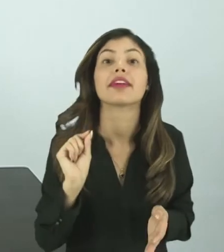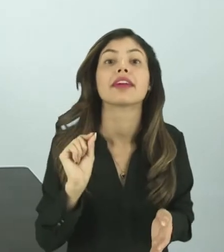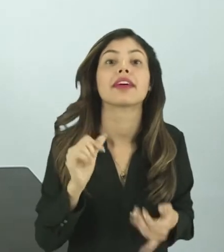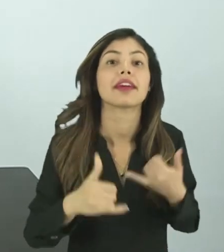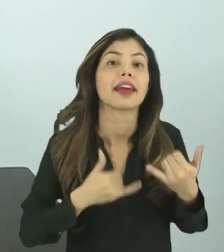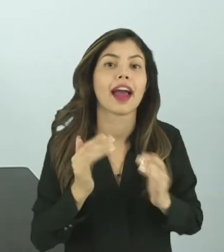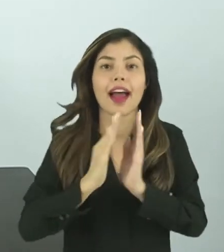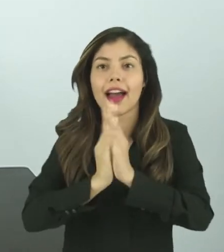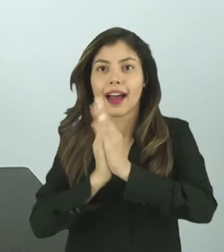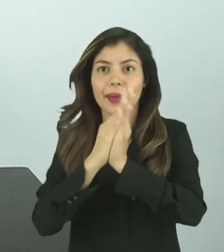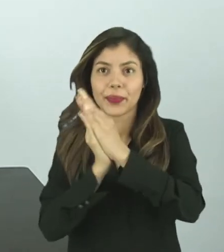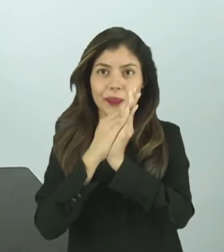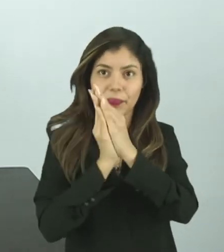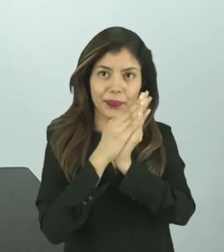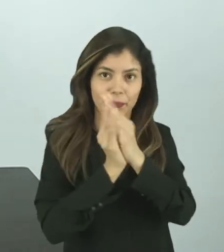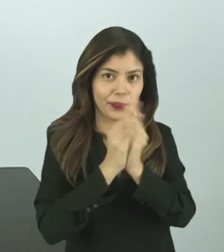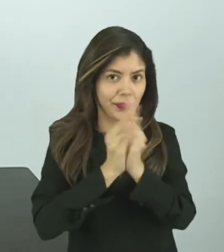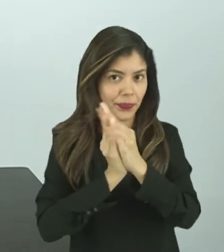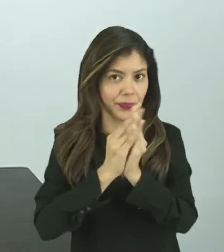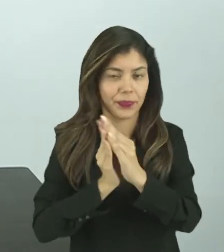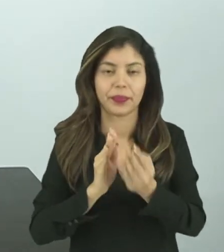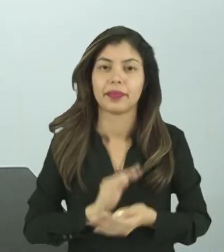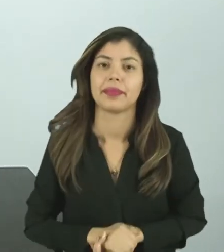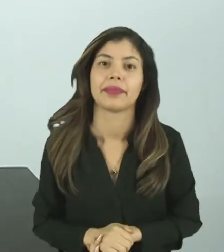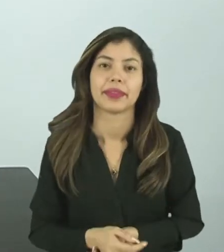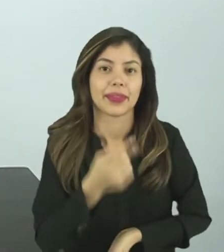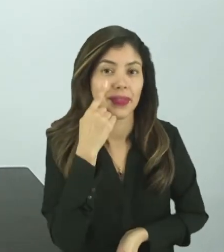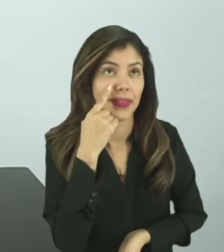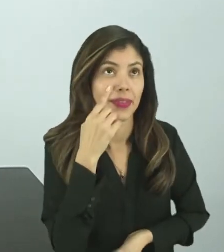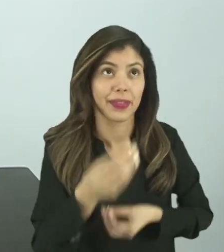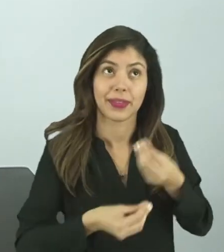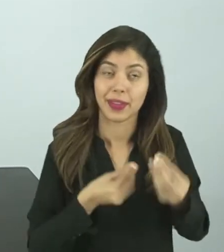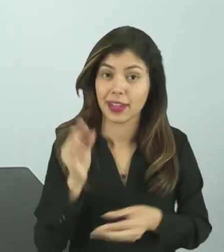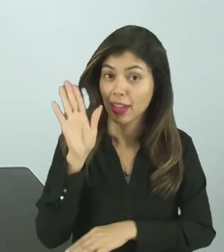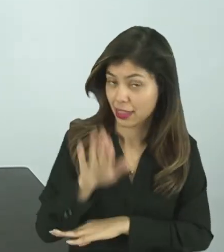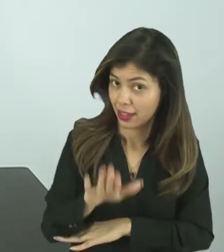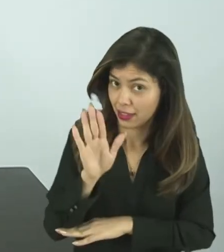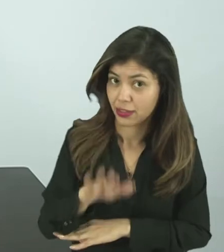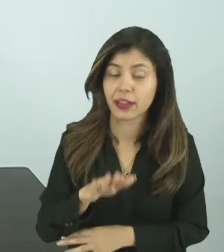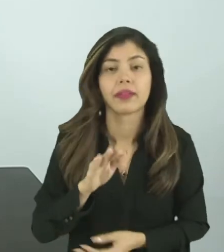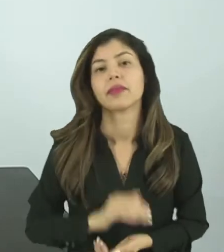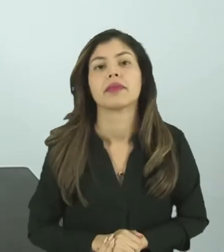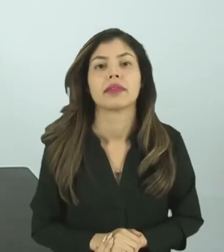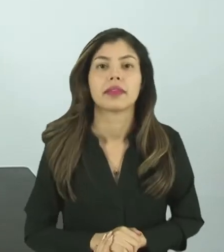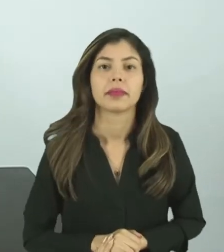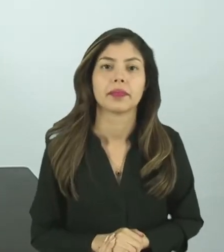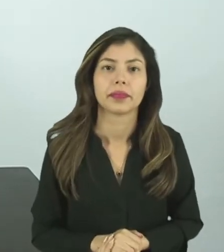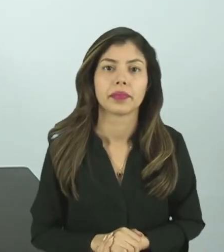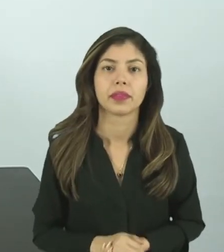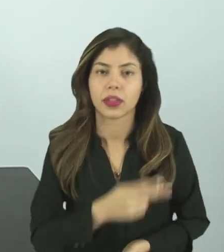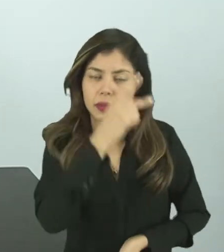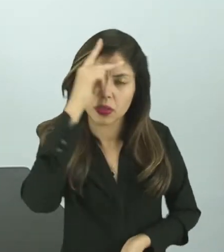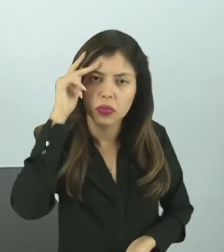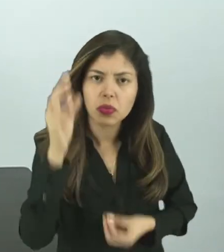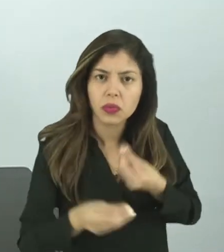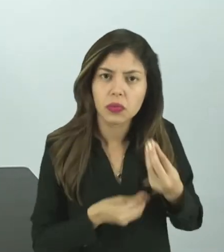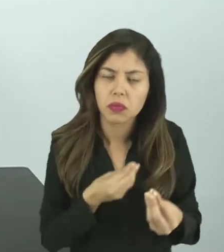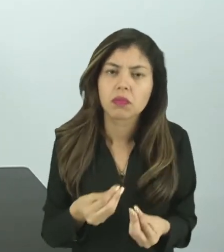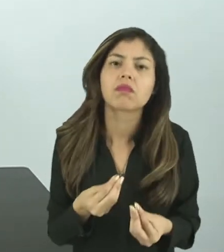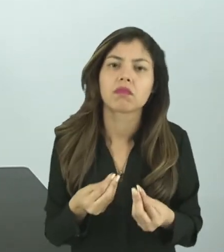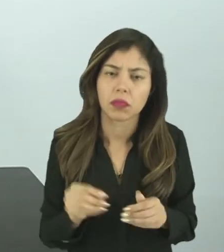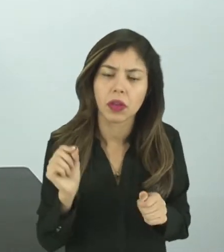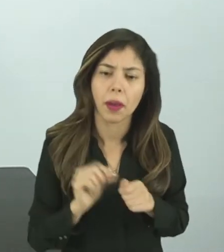boneca. Então, olha como no período da tarde, as pessoas costumam realizar